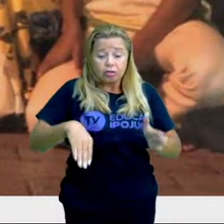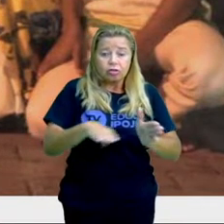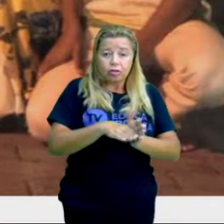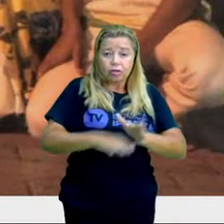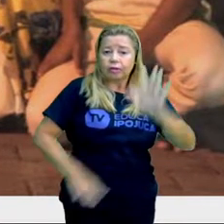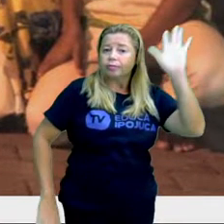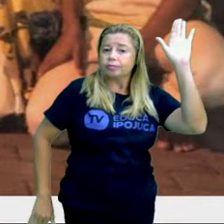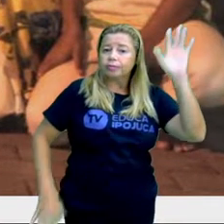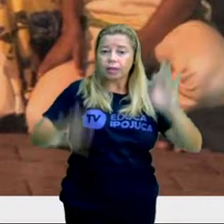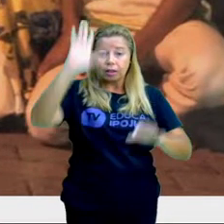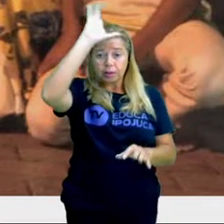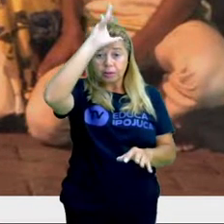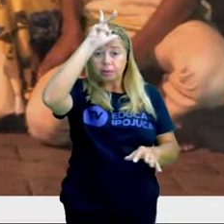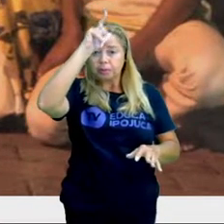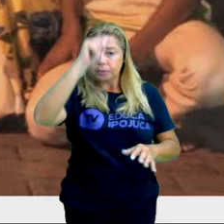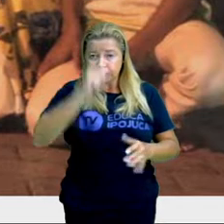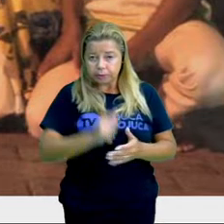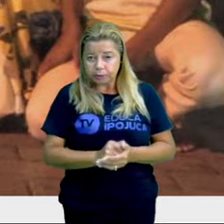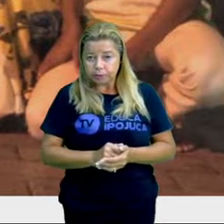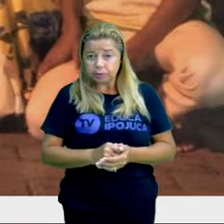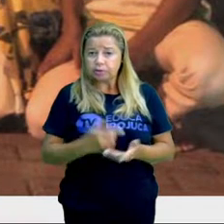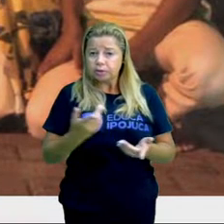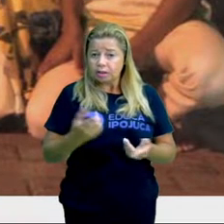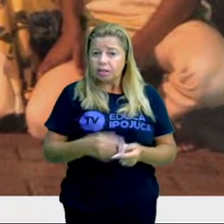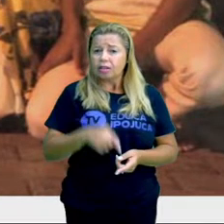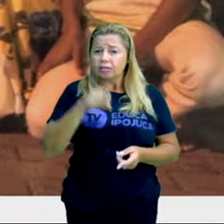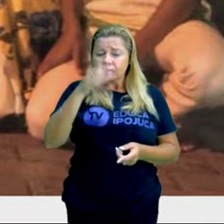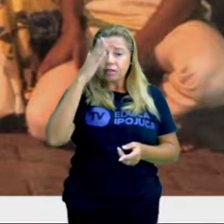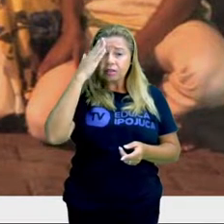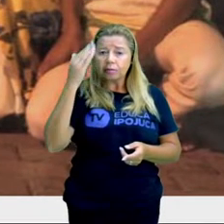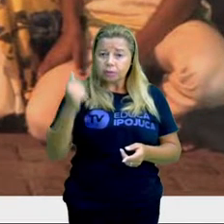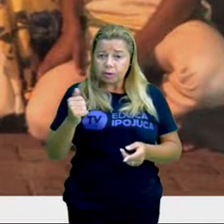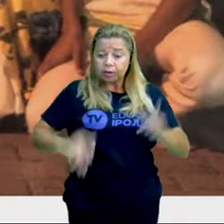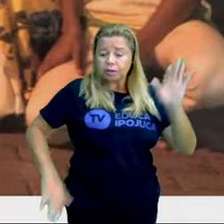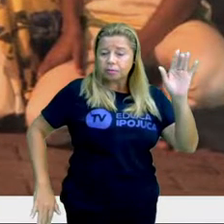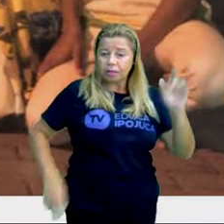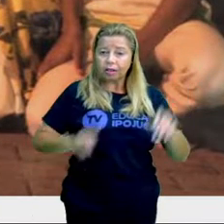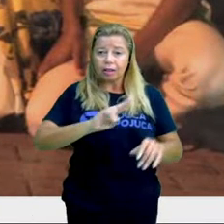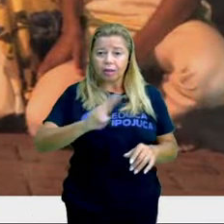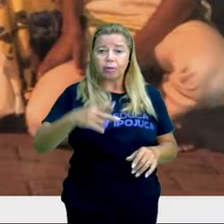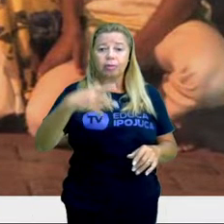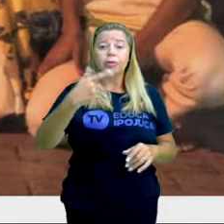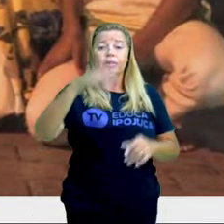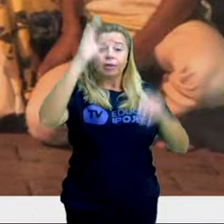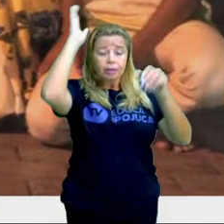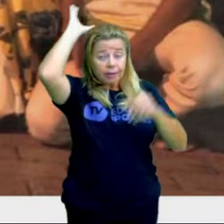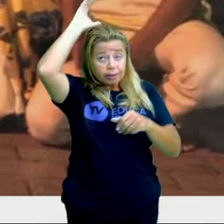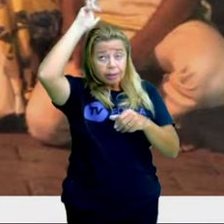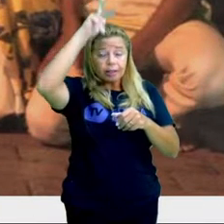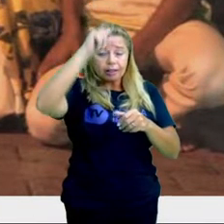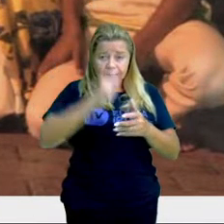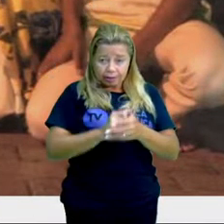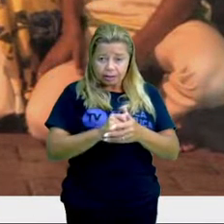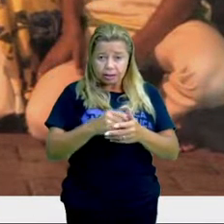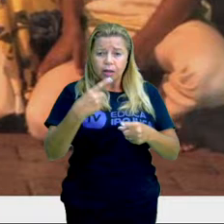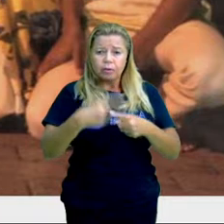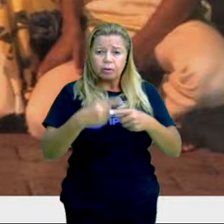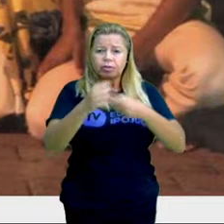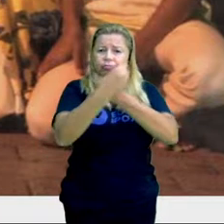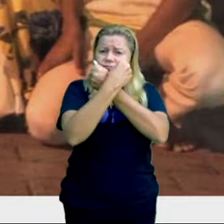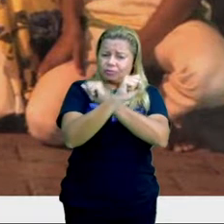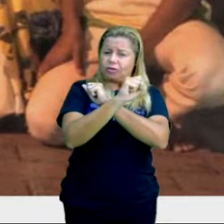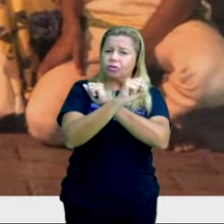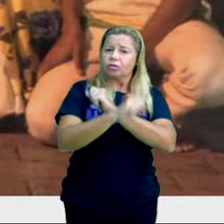disfarçar a chegada de escravos que chegavam aqui na praia. E esse grupo,